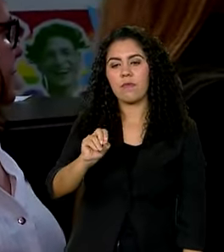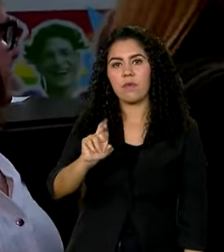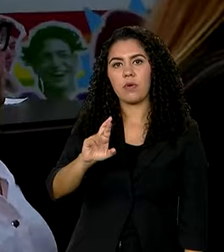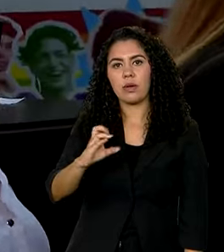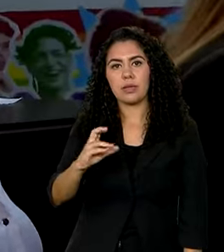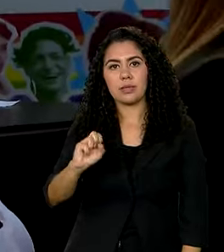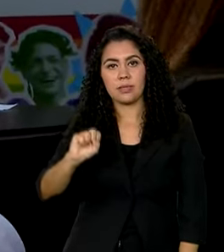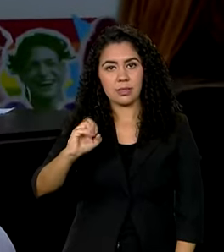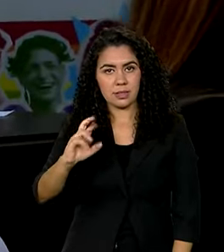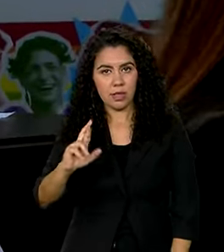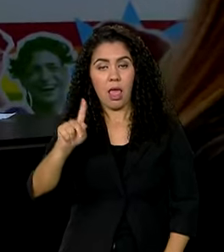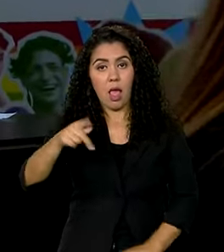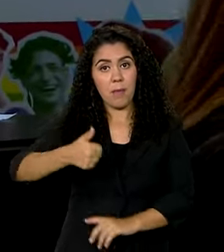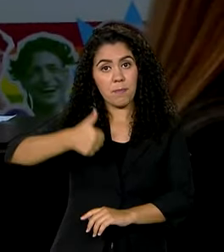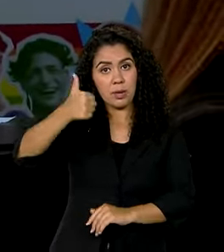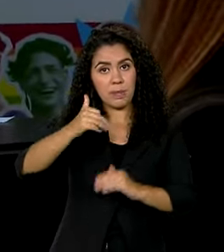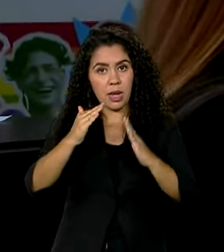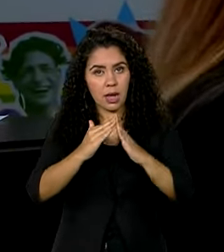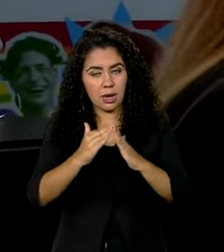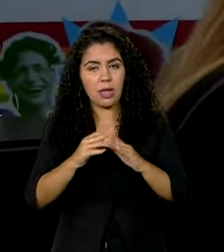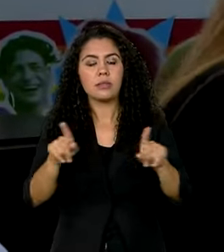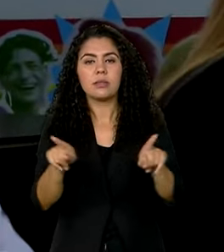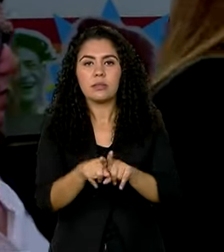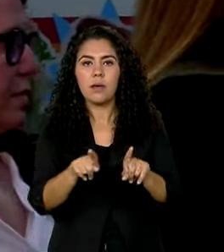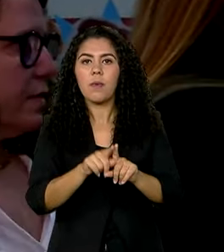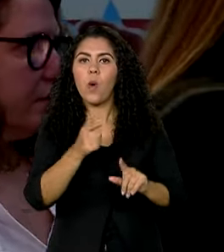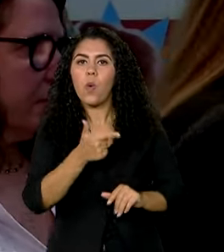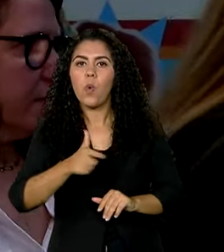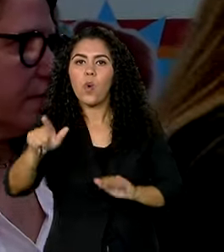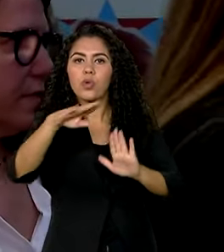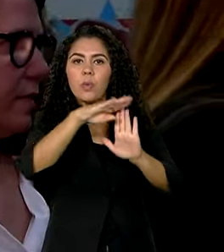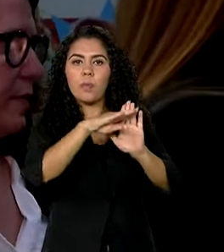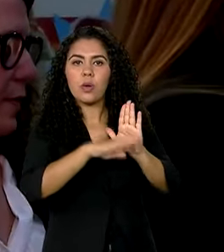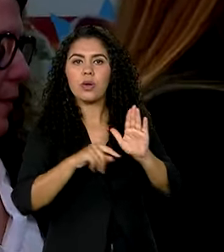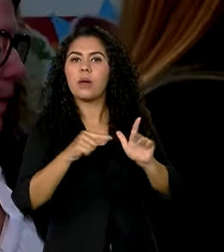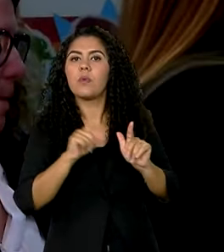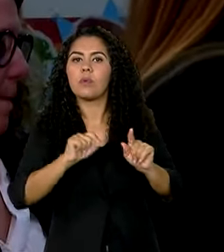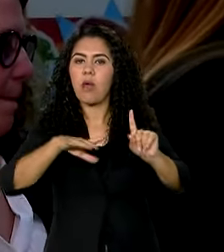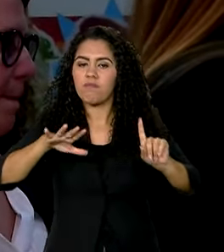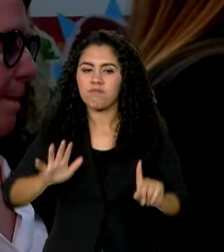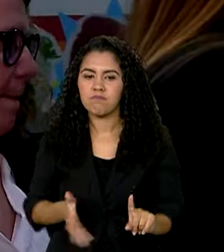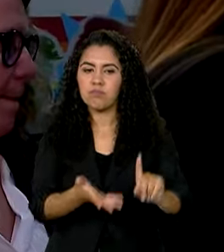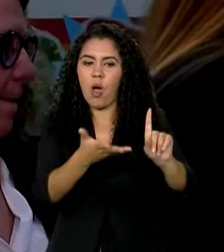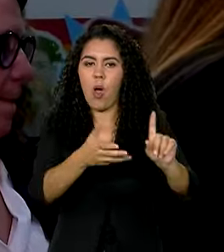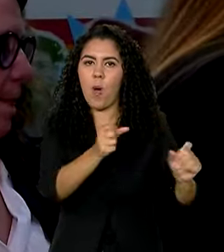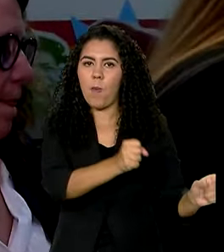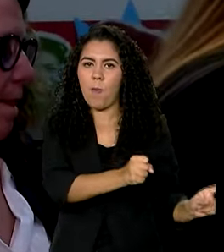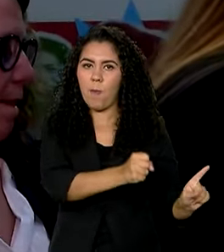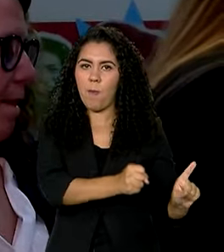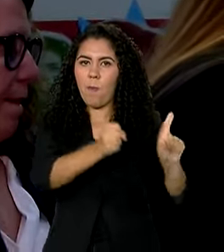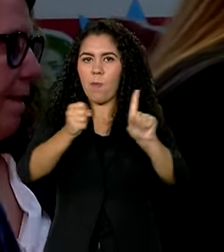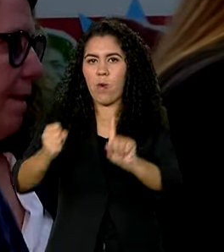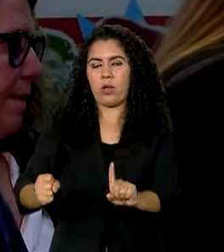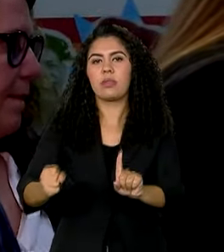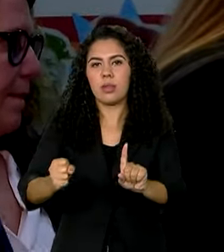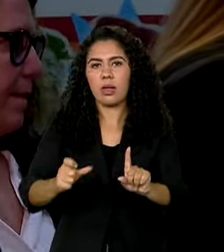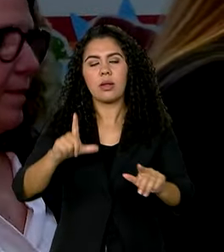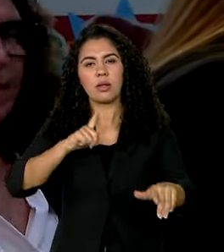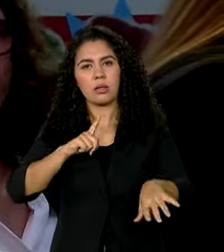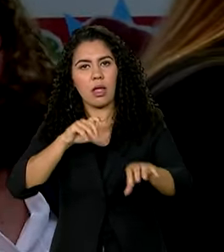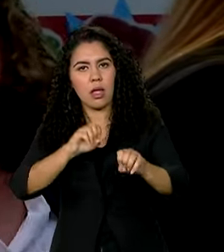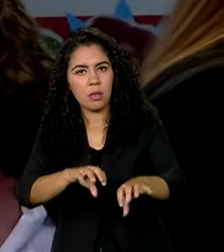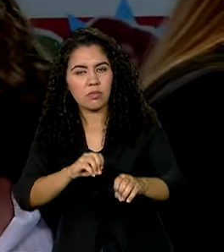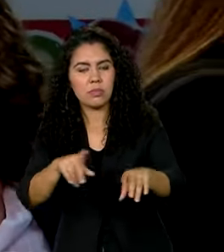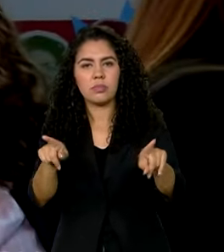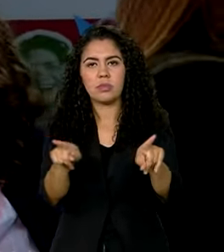dentro do programa. E agora o Empoderar Mais, que vem a somar com a gente no processo de elevação escolar, capacitação e inclusão da